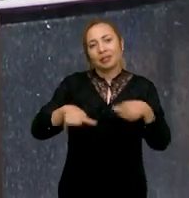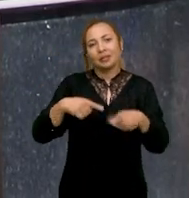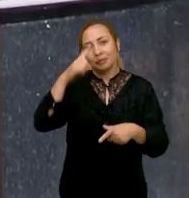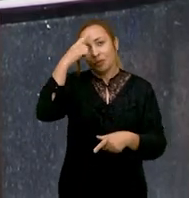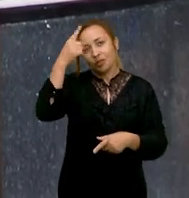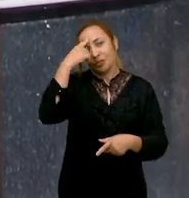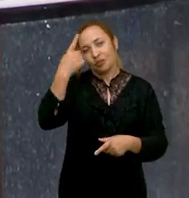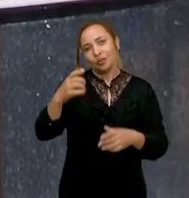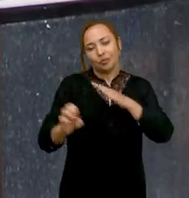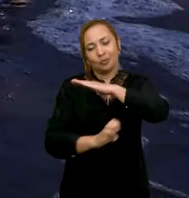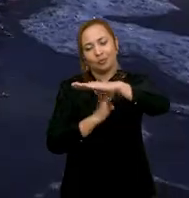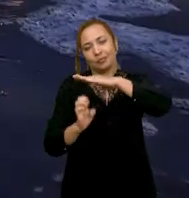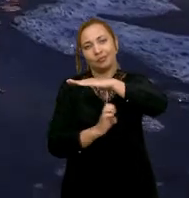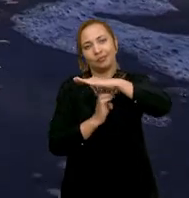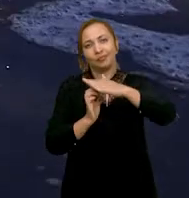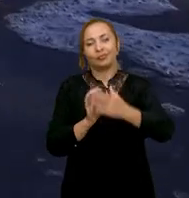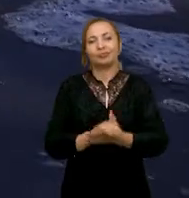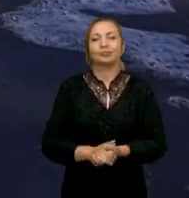do dia a dia de empreendimento.